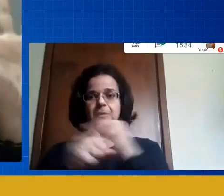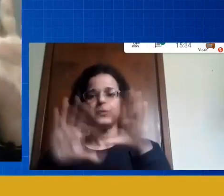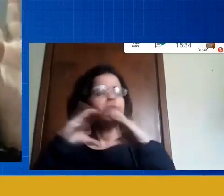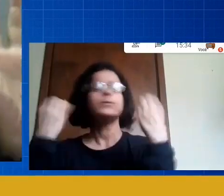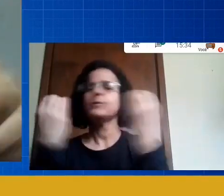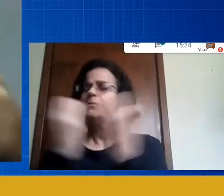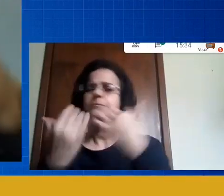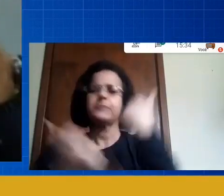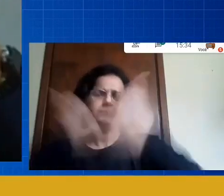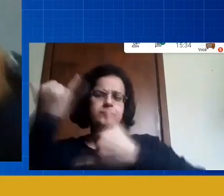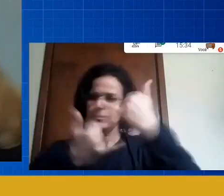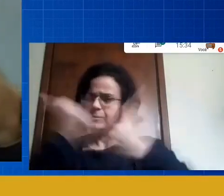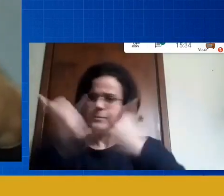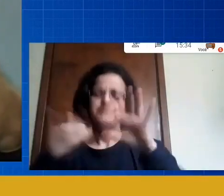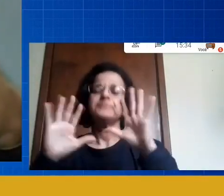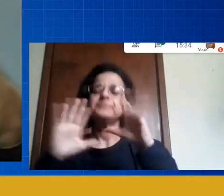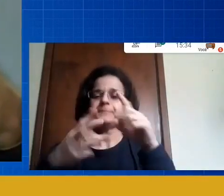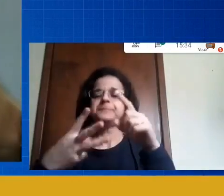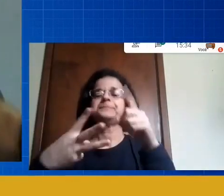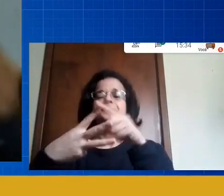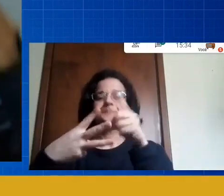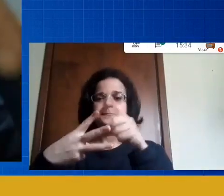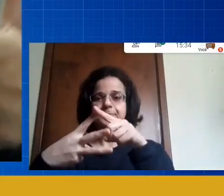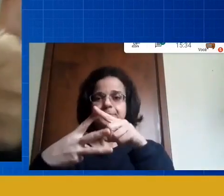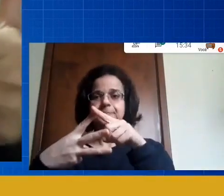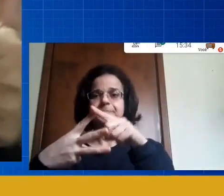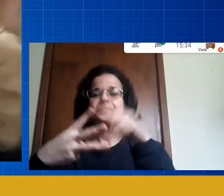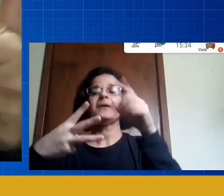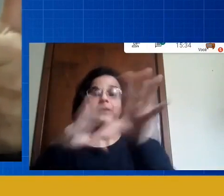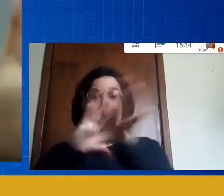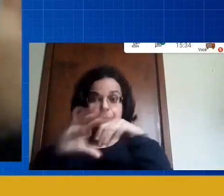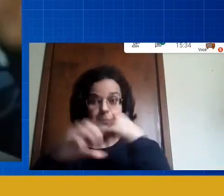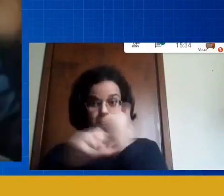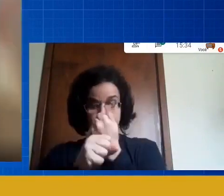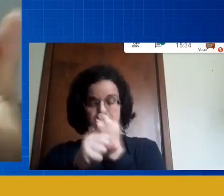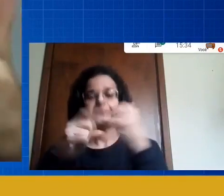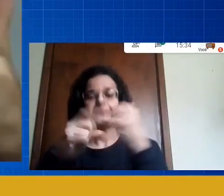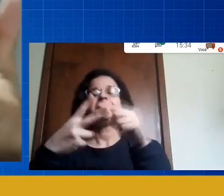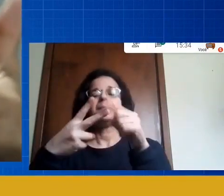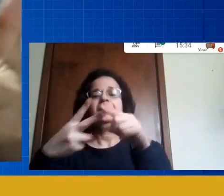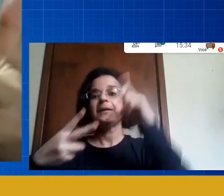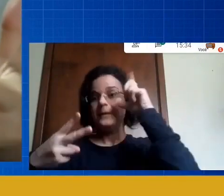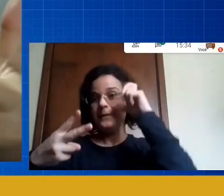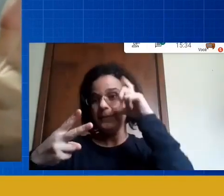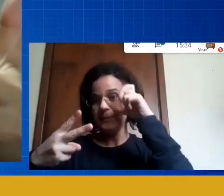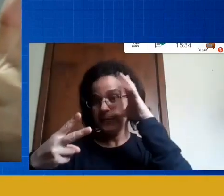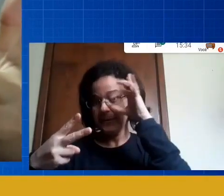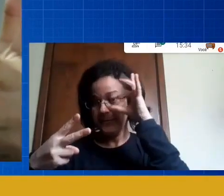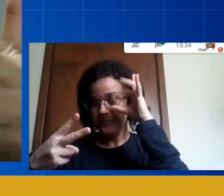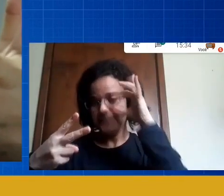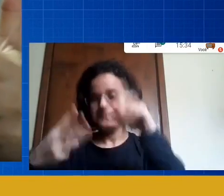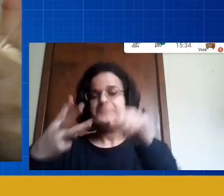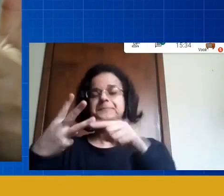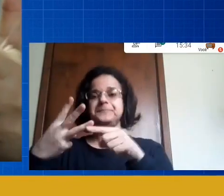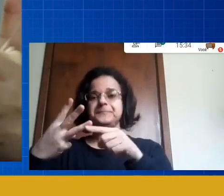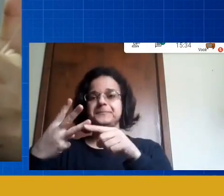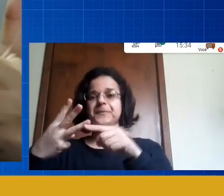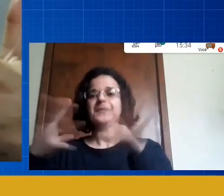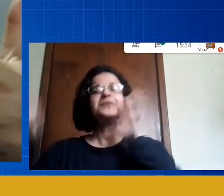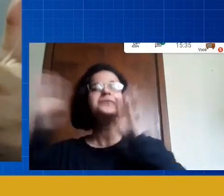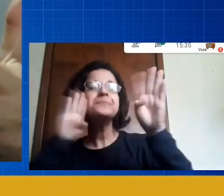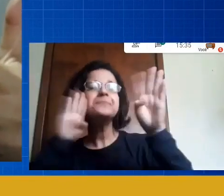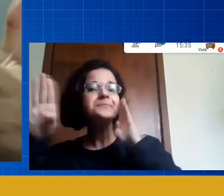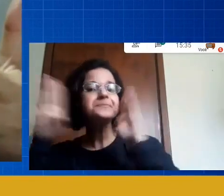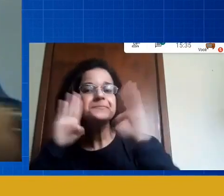as redes sociais do congresso brincar estamos no instagram estamos no facebook e estamos no youtube as pessoas